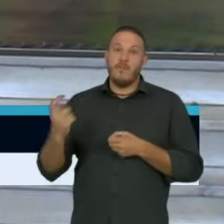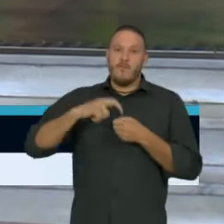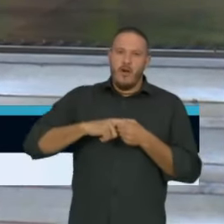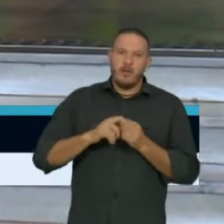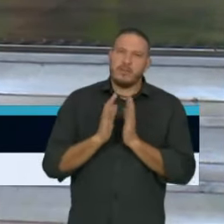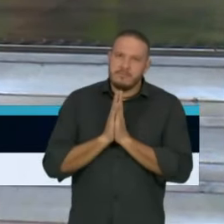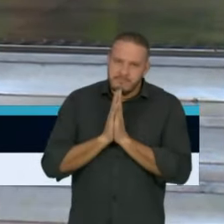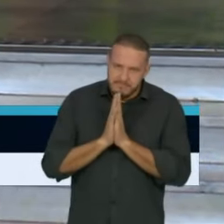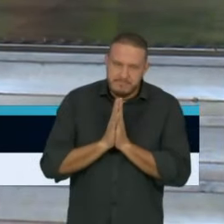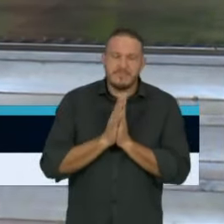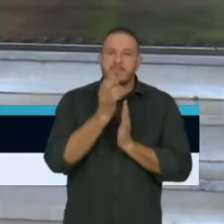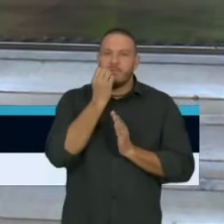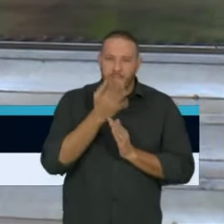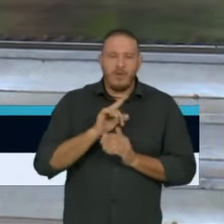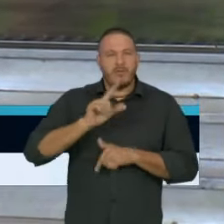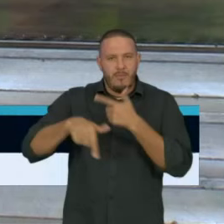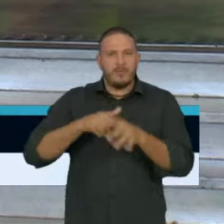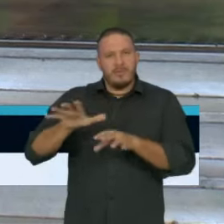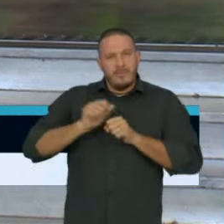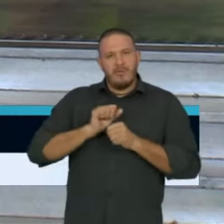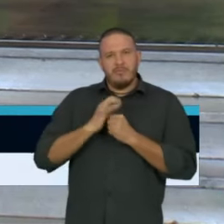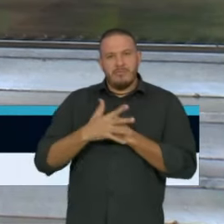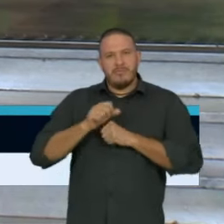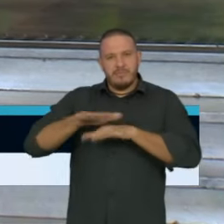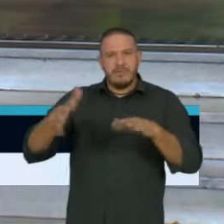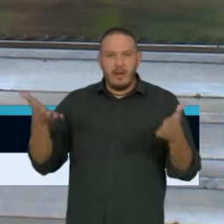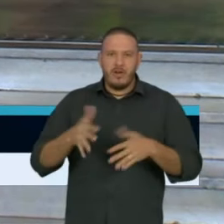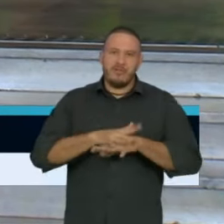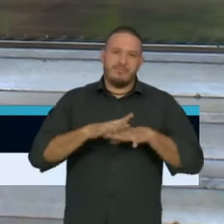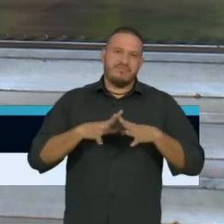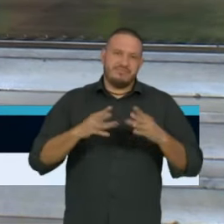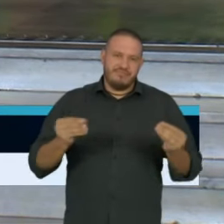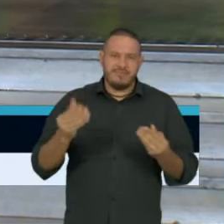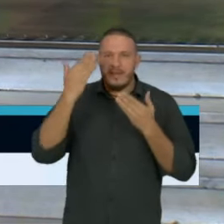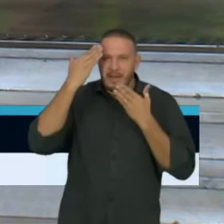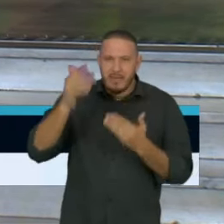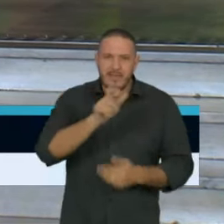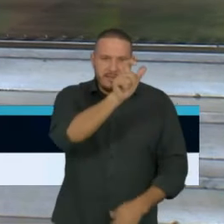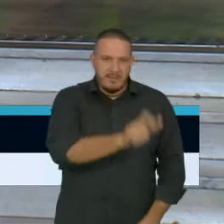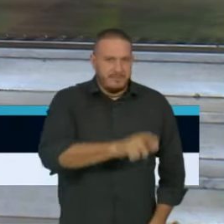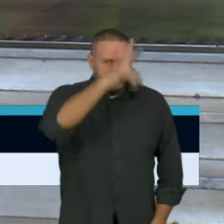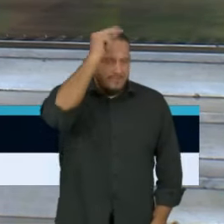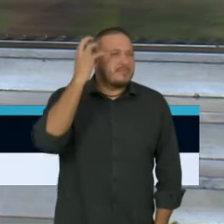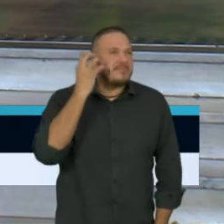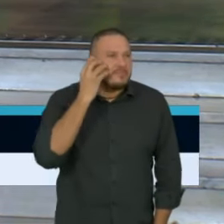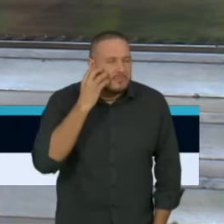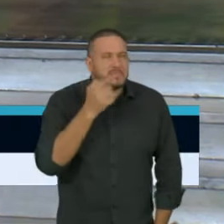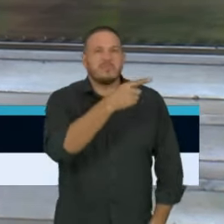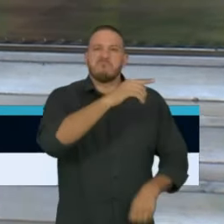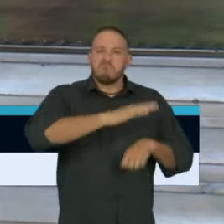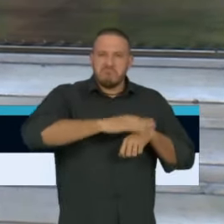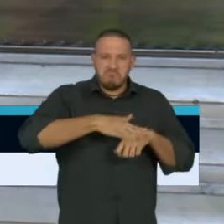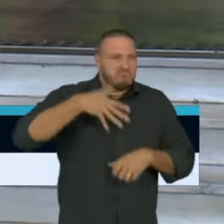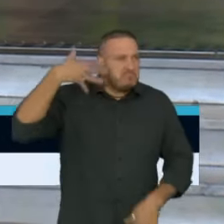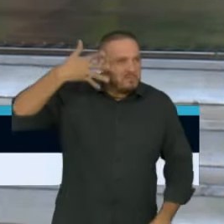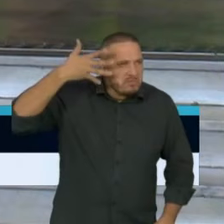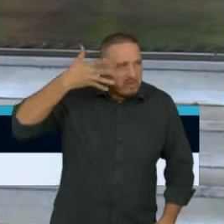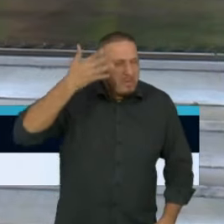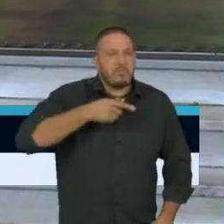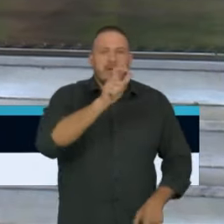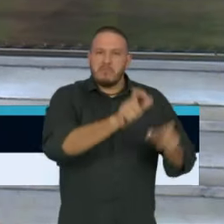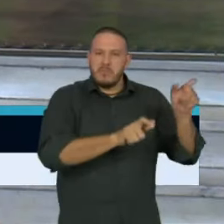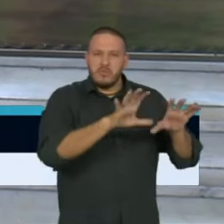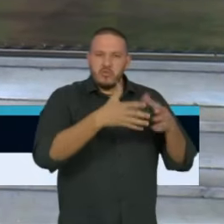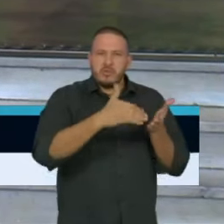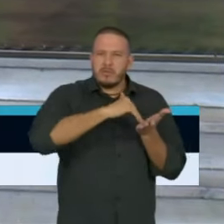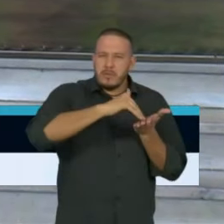felizmente, depois de ter contraído o coronavírus. Agradecer muito a presença do Bruno Covas e as atitudes que ele e a sua Secretaria de